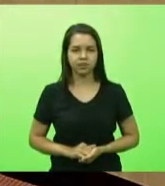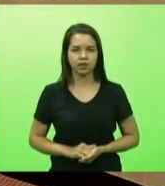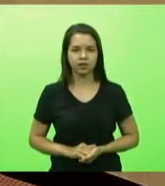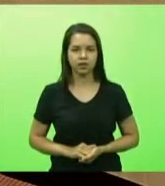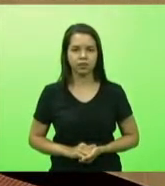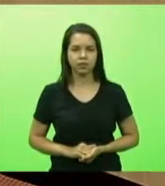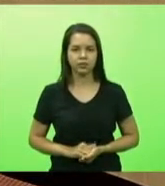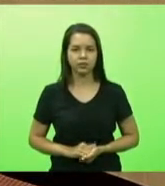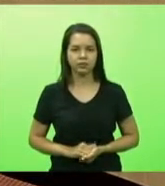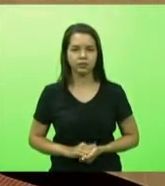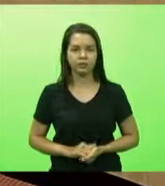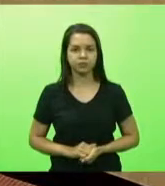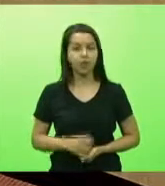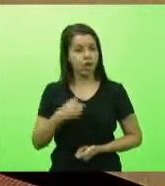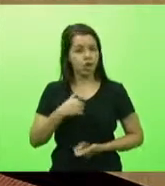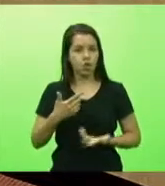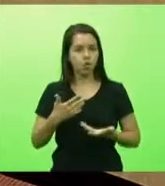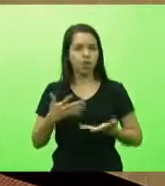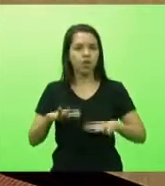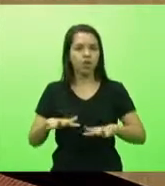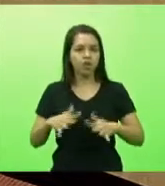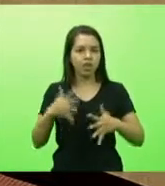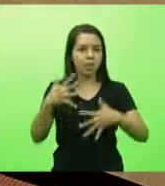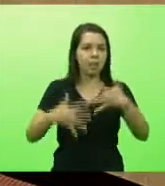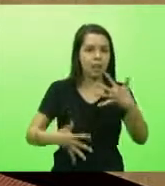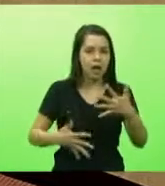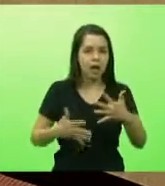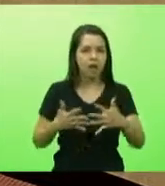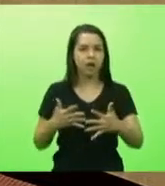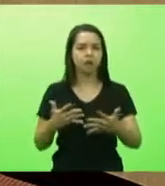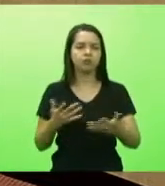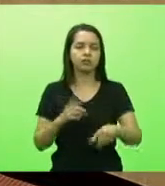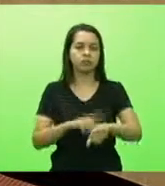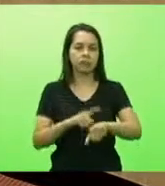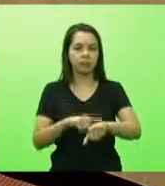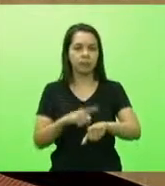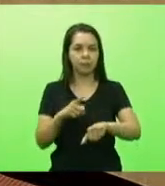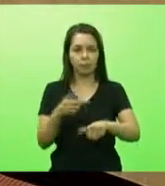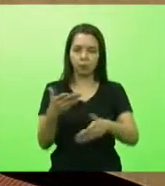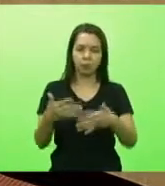Não quis interromper o deputado Kennedy, pensei que ia ocupar todo o tempo dele ali.